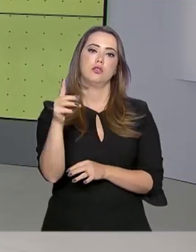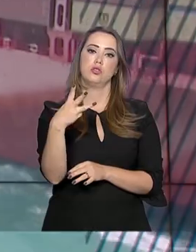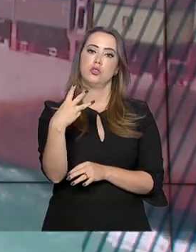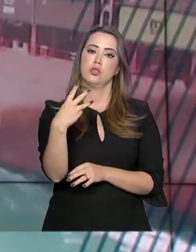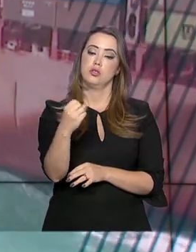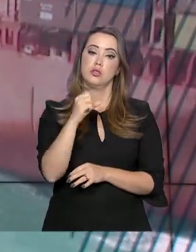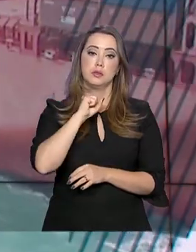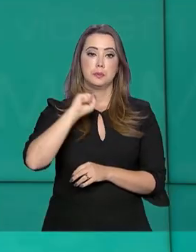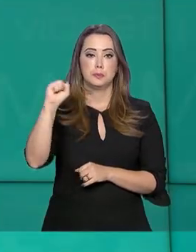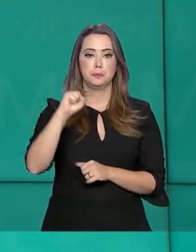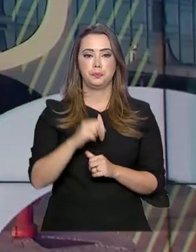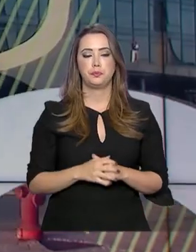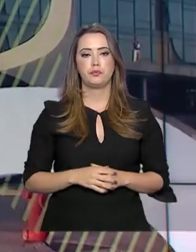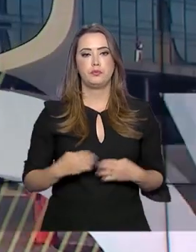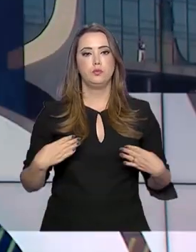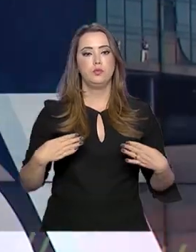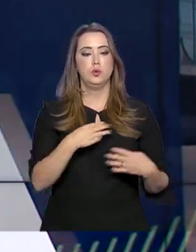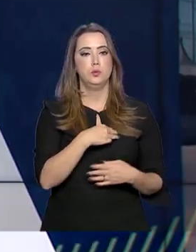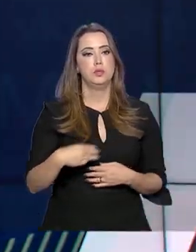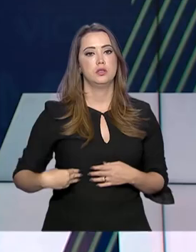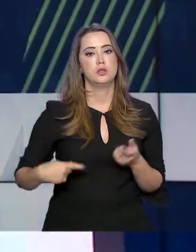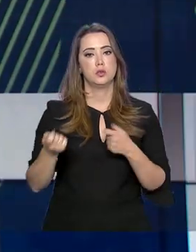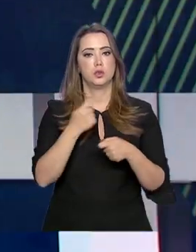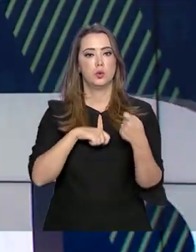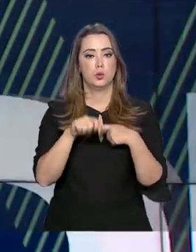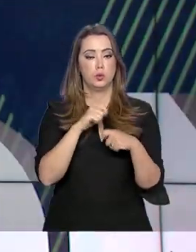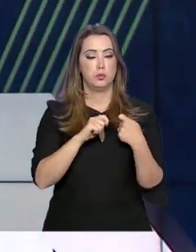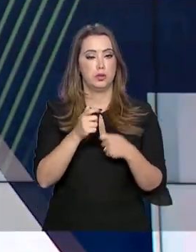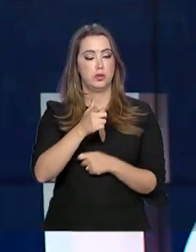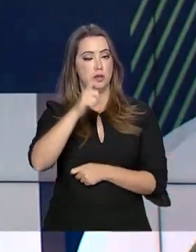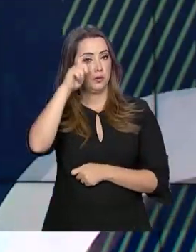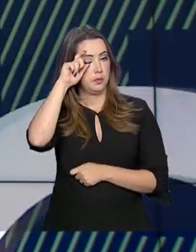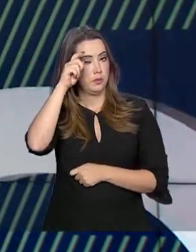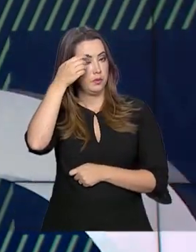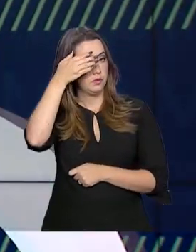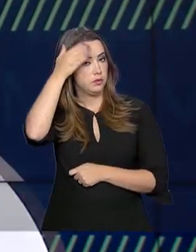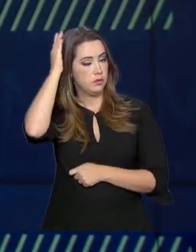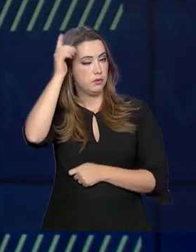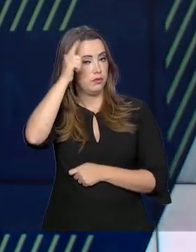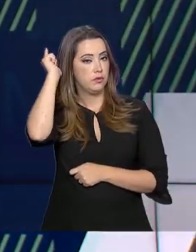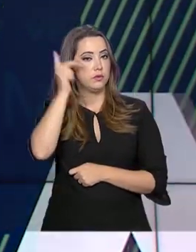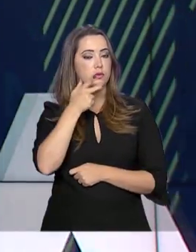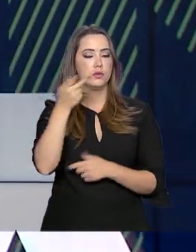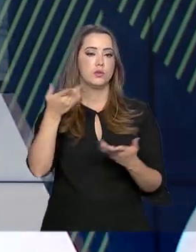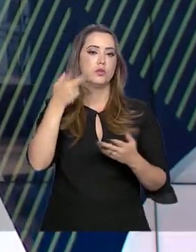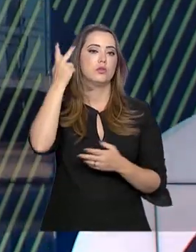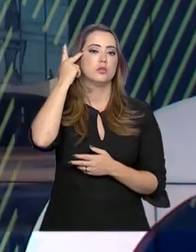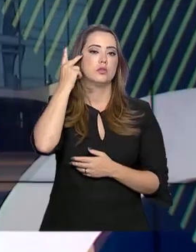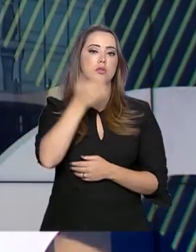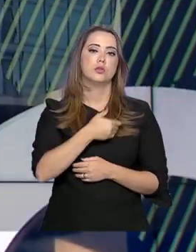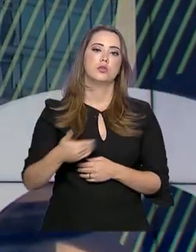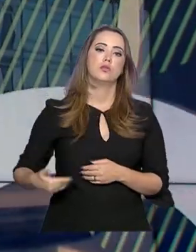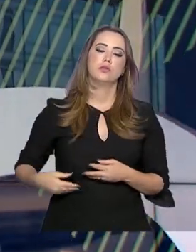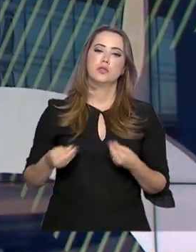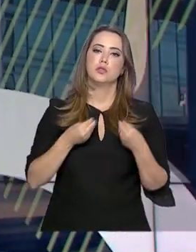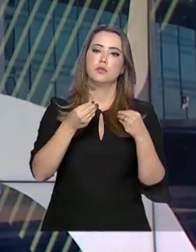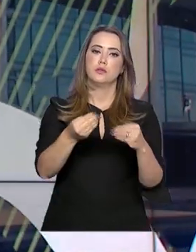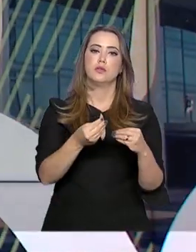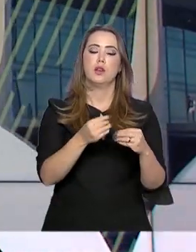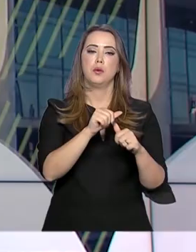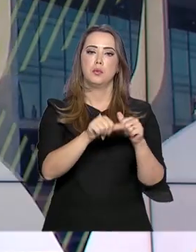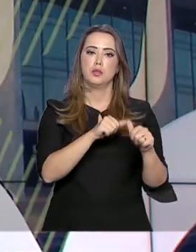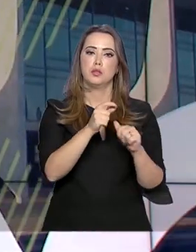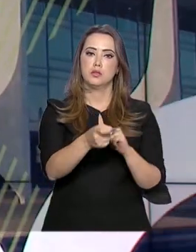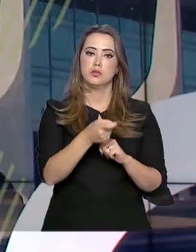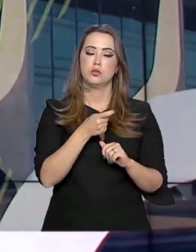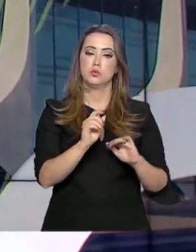O ministro da Economia, Paulo Guedes, disse hoje em São Paulo que o governo deve enviar na semana que vem a reforma tributária ao